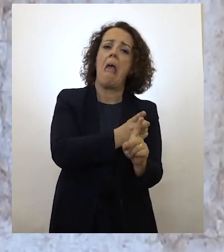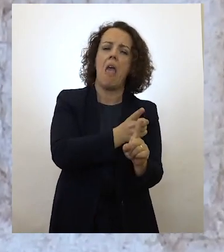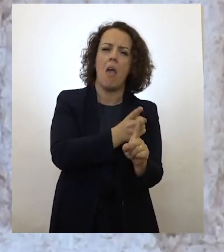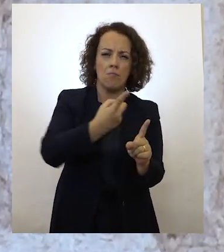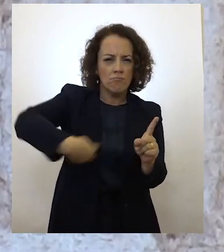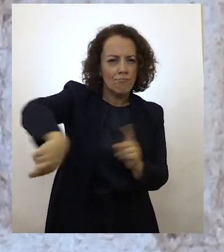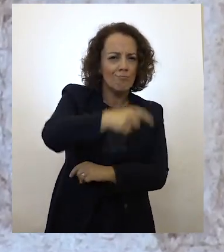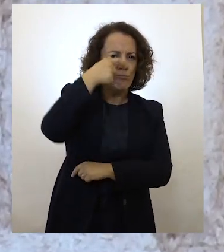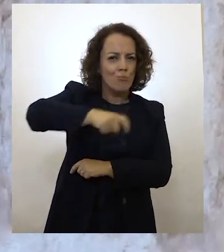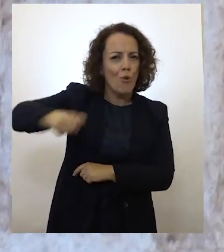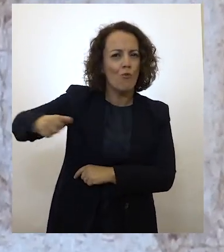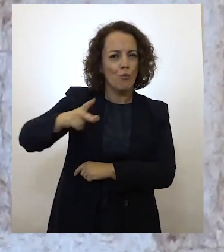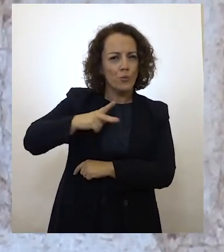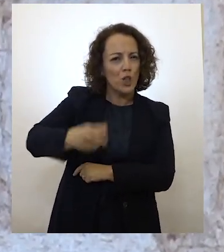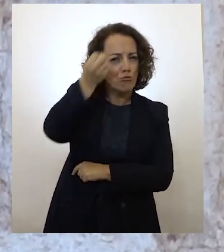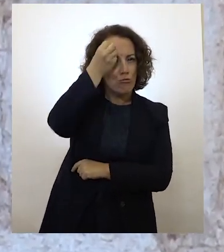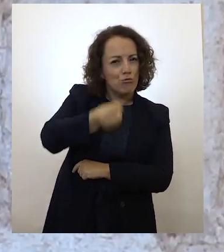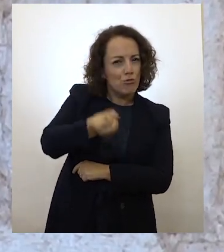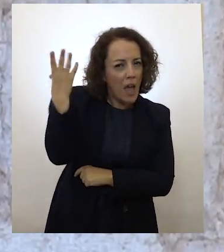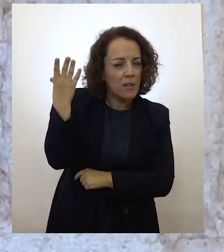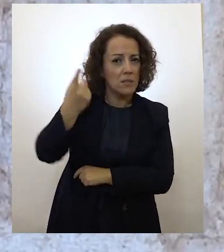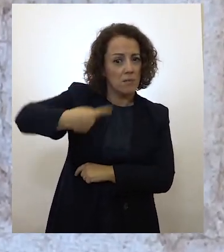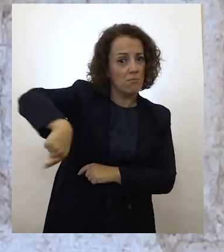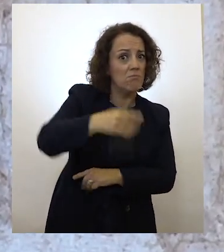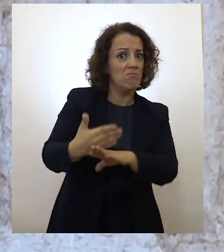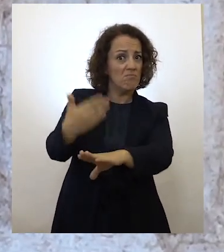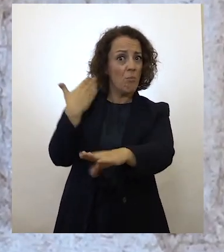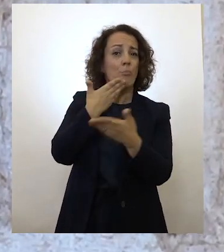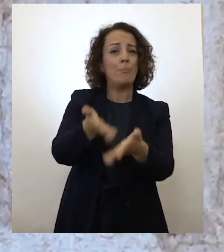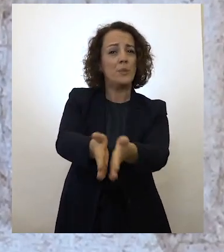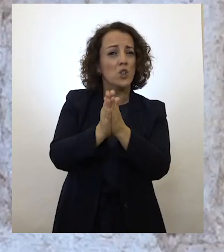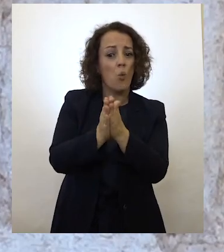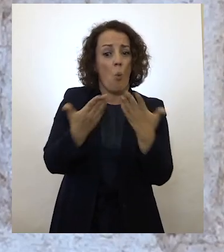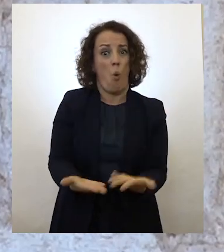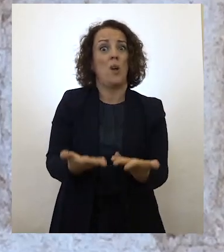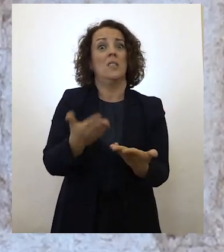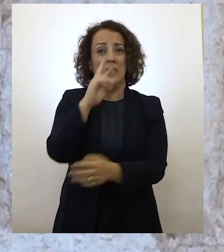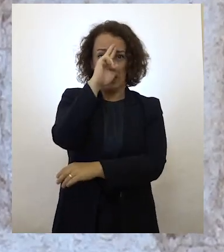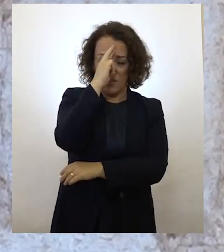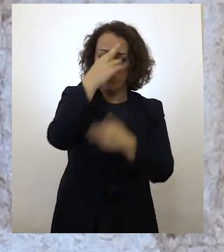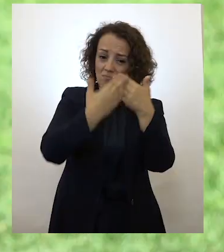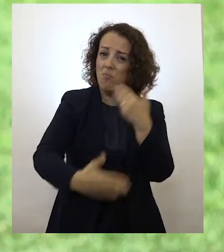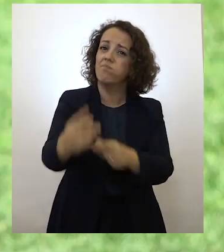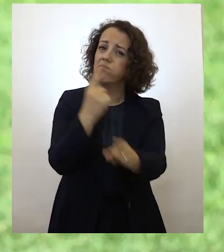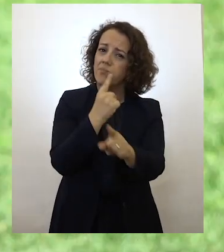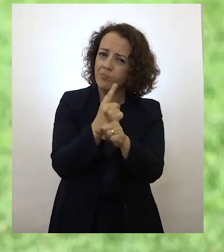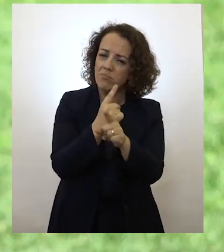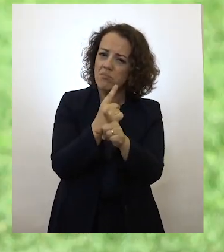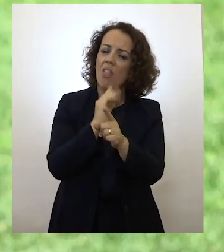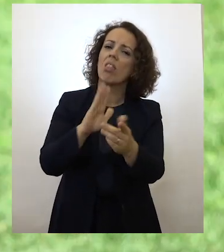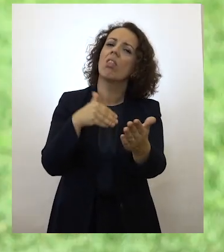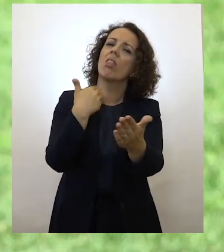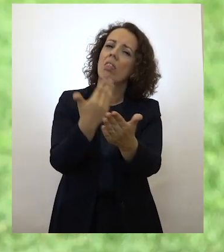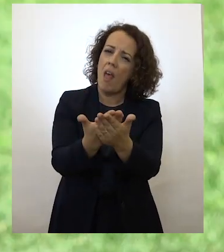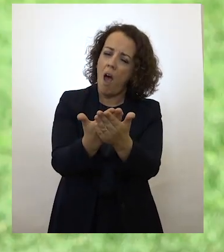portugueses se esquecessem do que lhes foi, é e vai ser pedido sacrifício e se satisfizessem